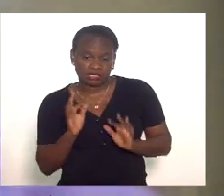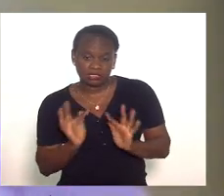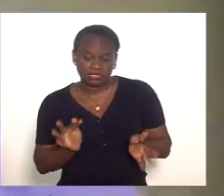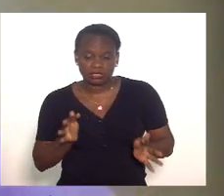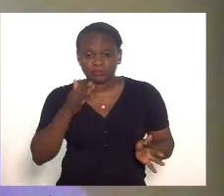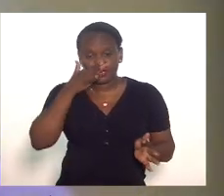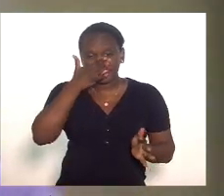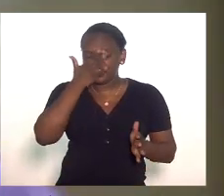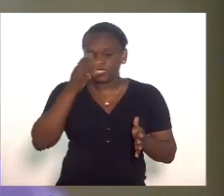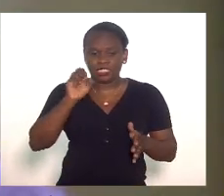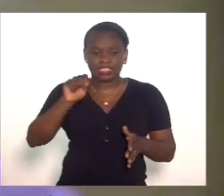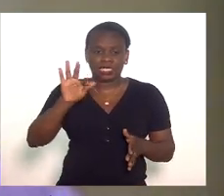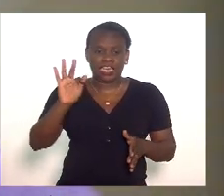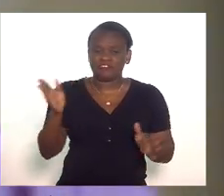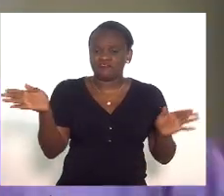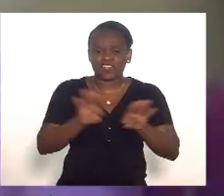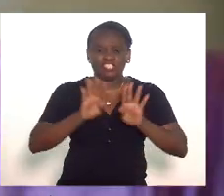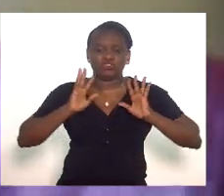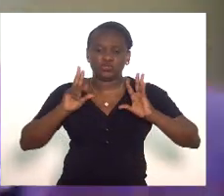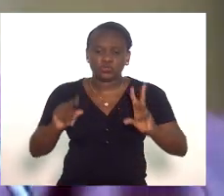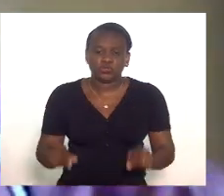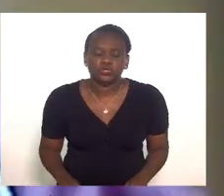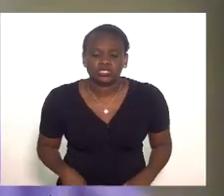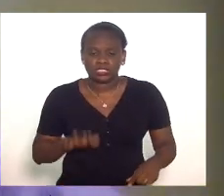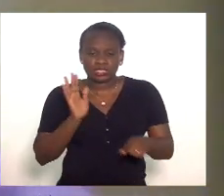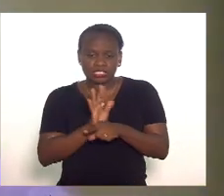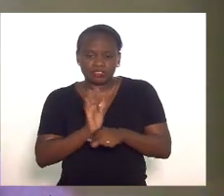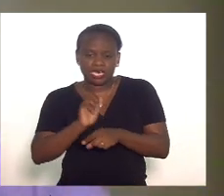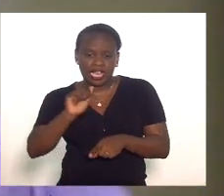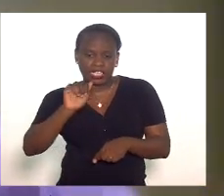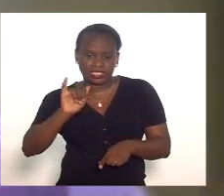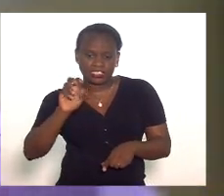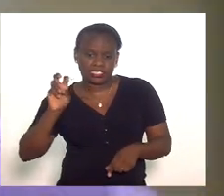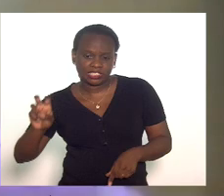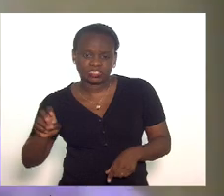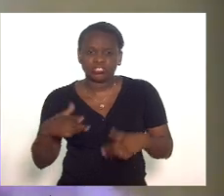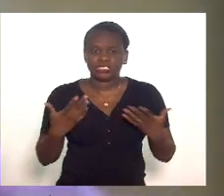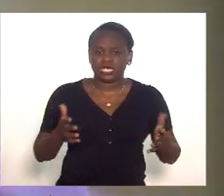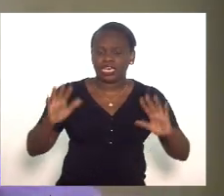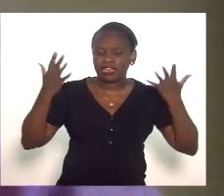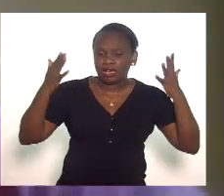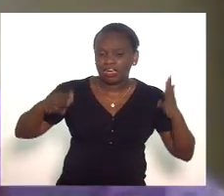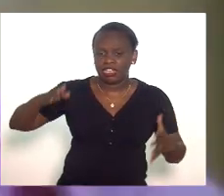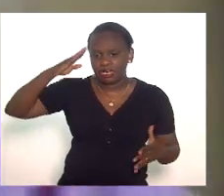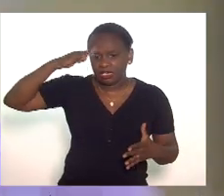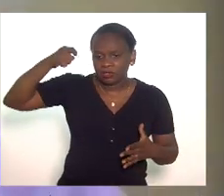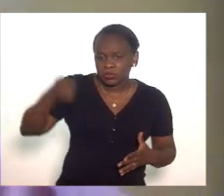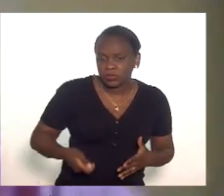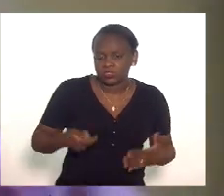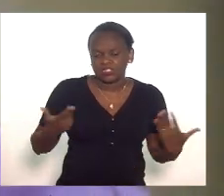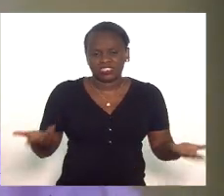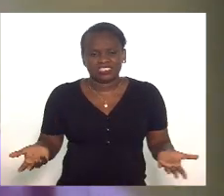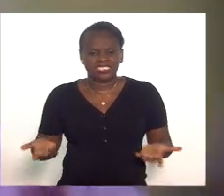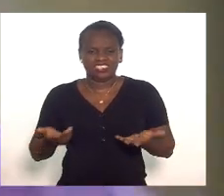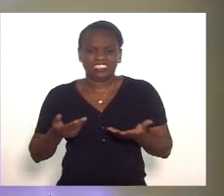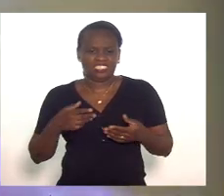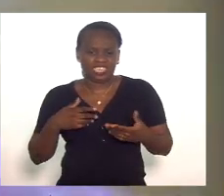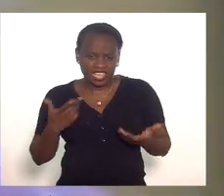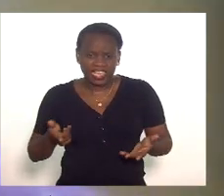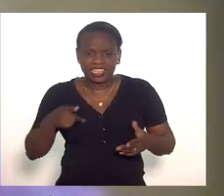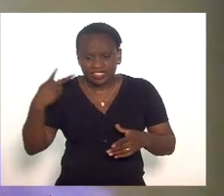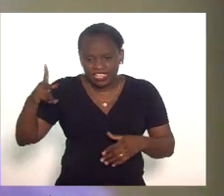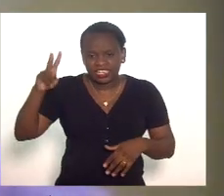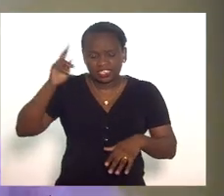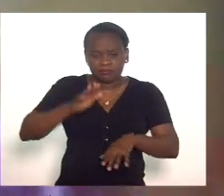para fechar o Supremo Tribunal Federal defenderam mais cinco querem celebrar a ditadura militar essa é a